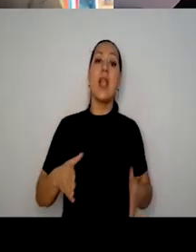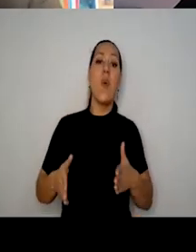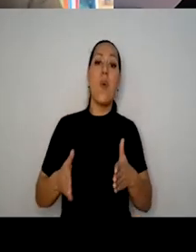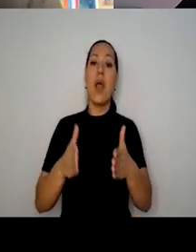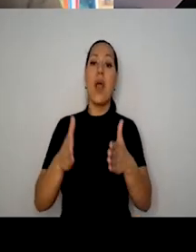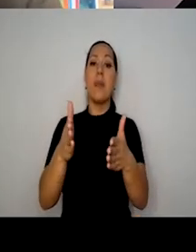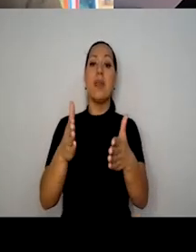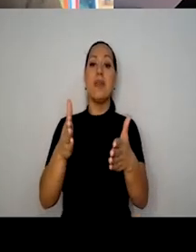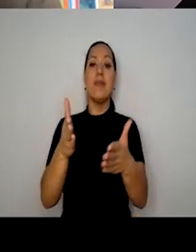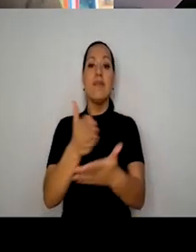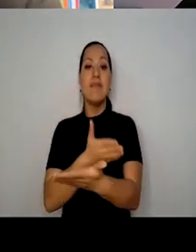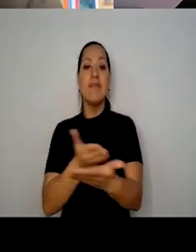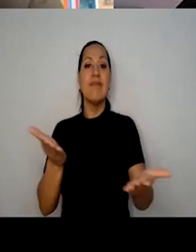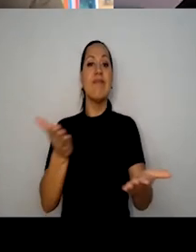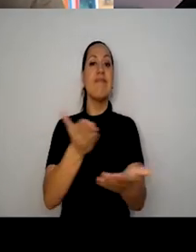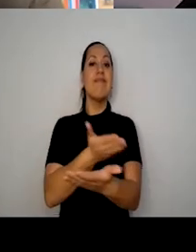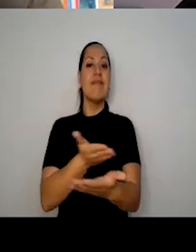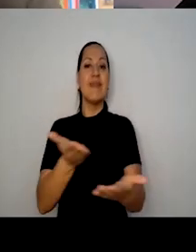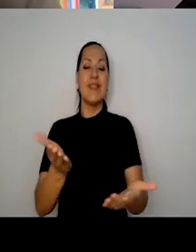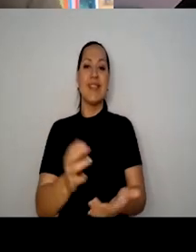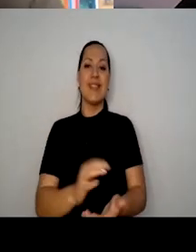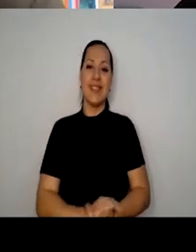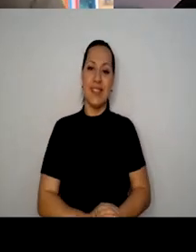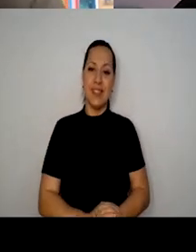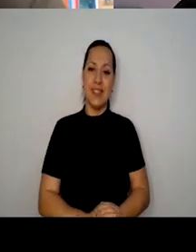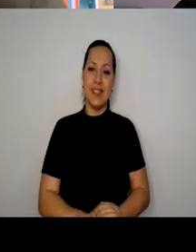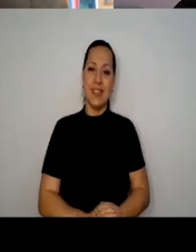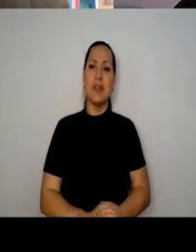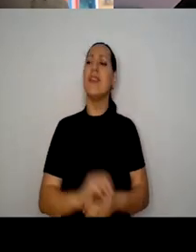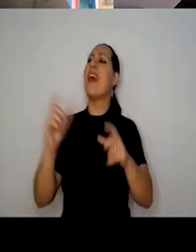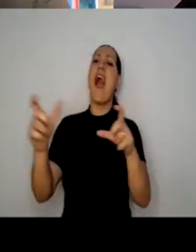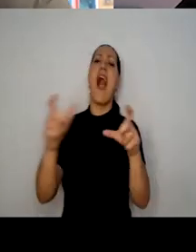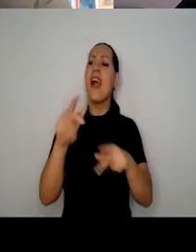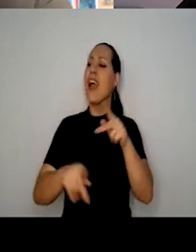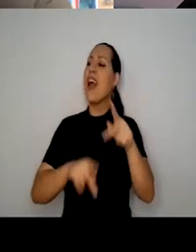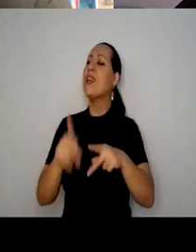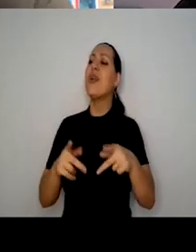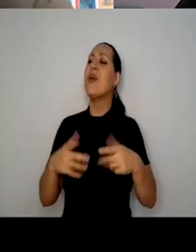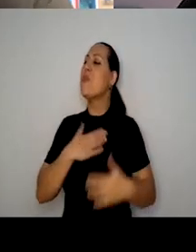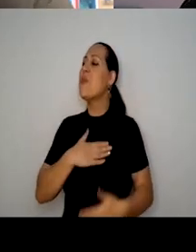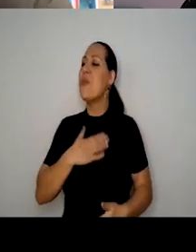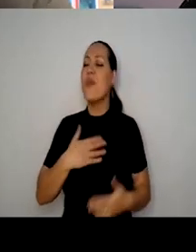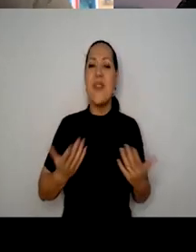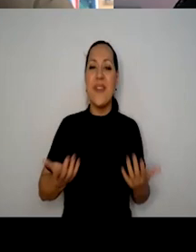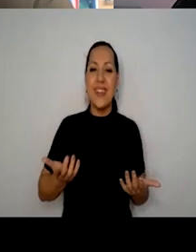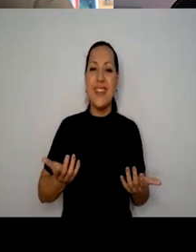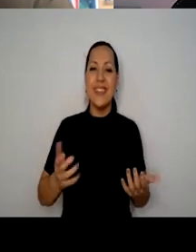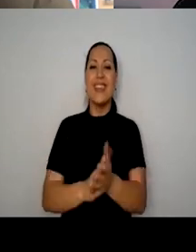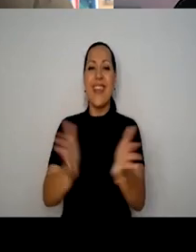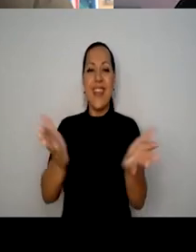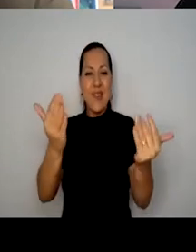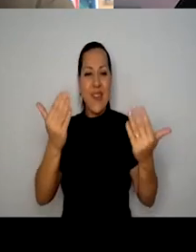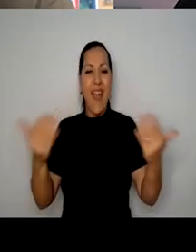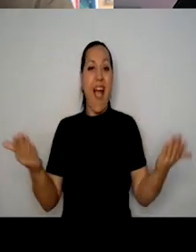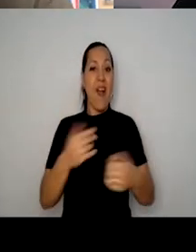entre. É o entre, né? É o entre. Cadê o nosso público querido? Bora lá, agora é hora,